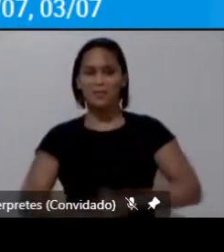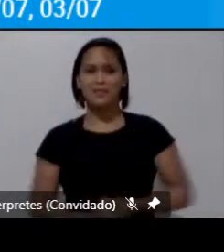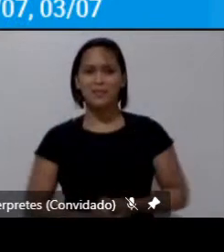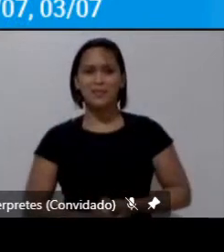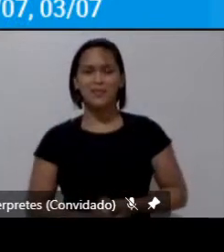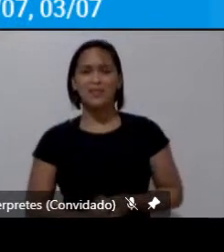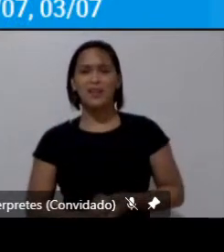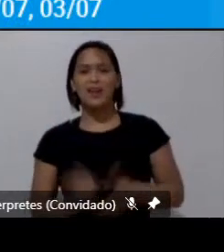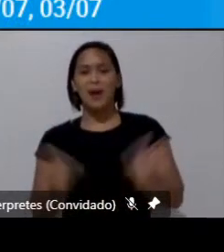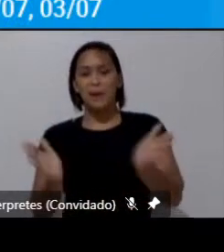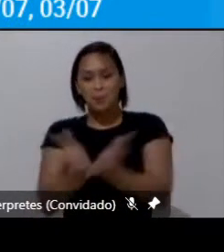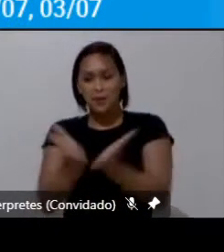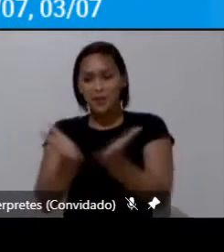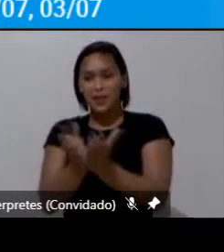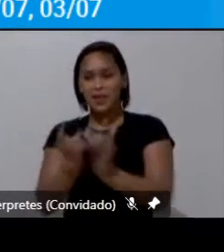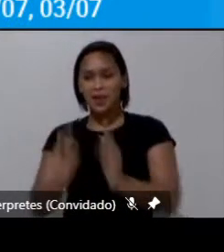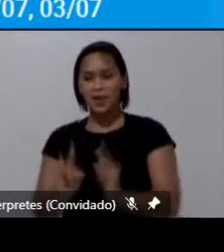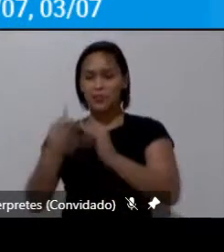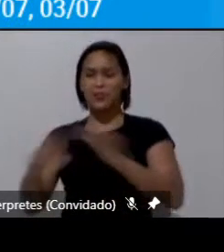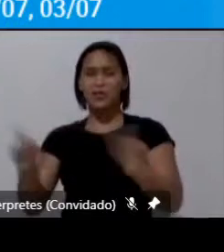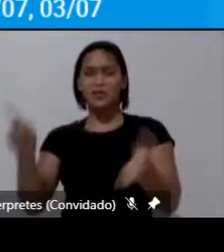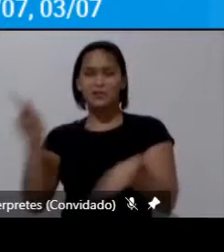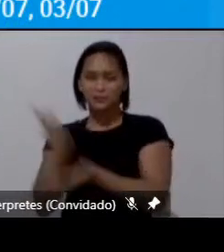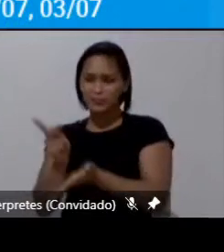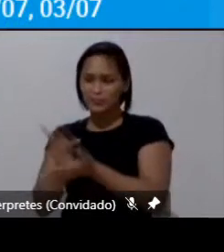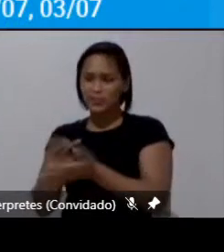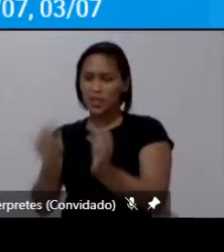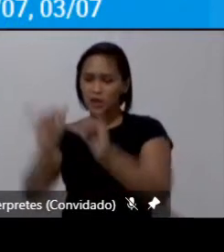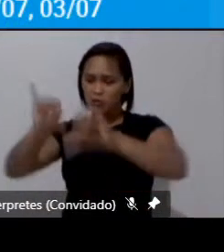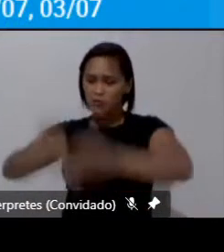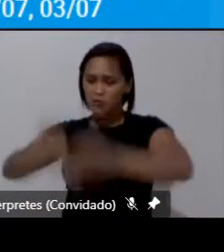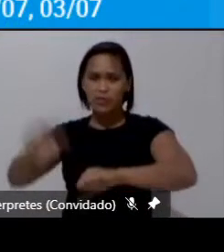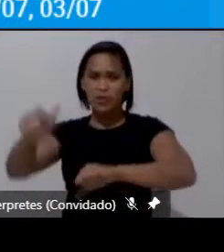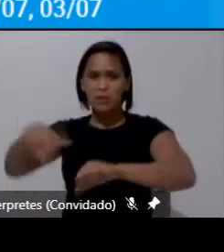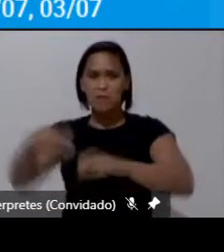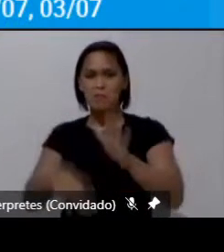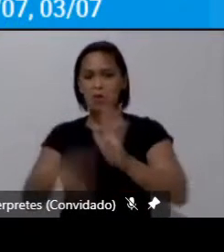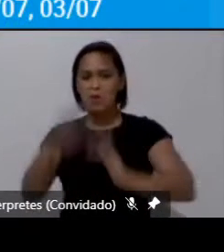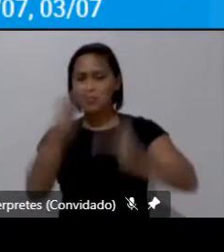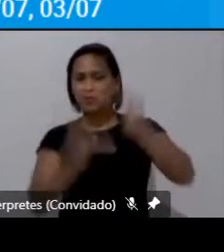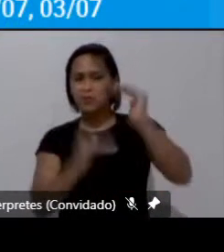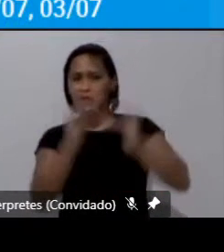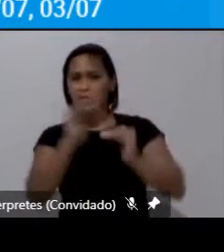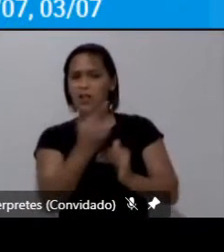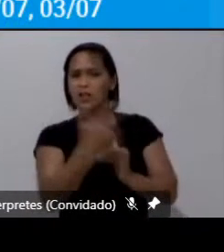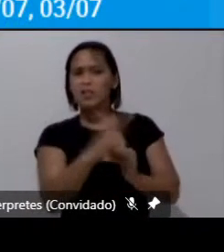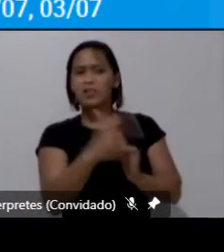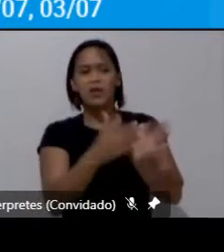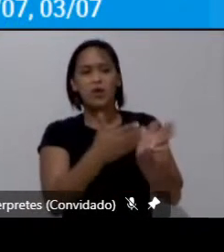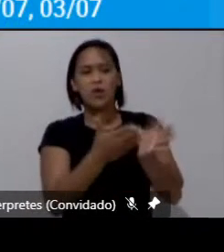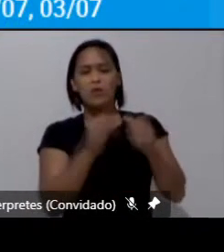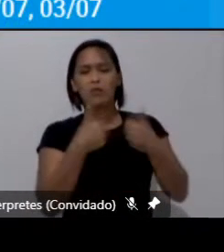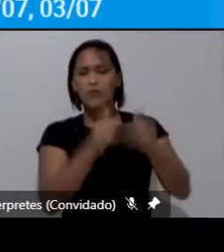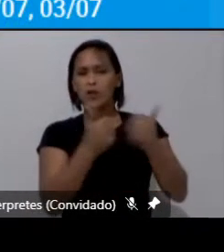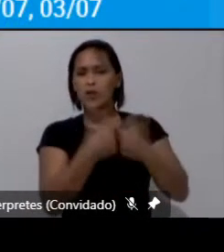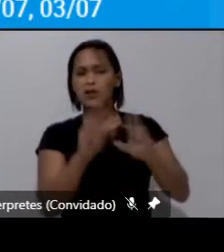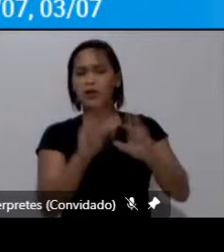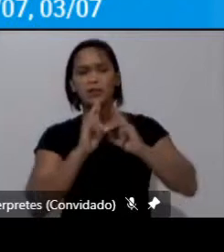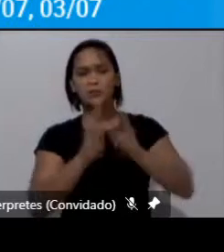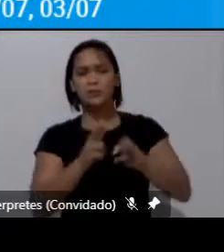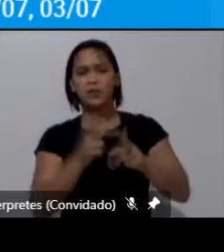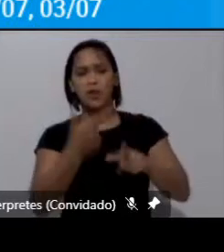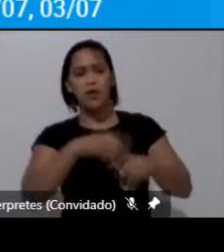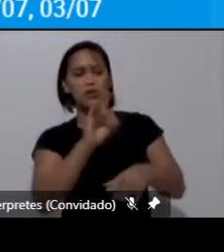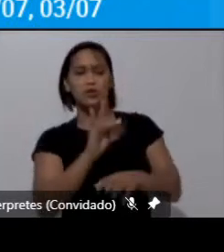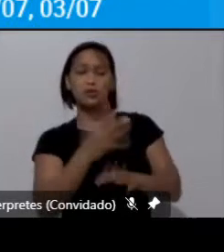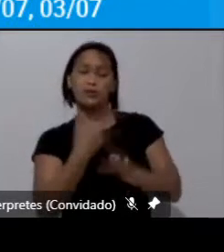periferia sempre desbarnecida mostrando essas desigualdades que não há transporte que resolva apenas